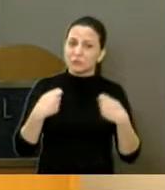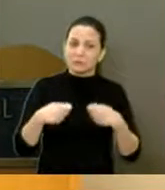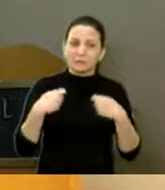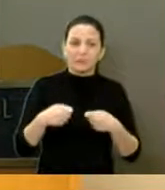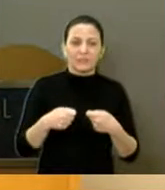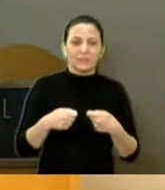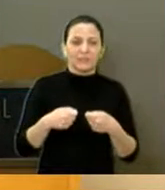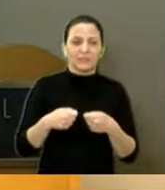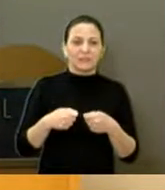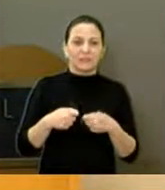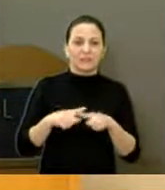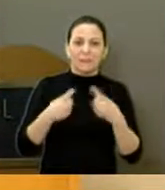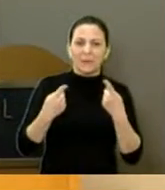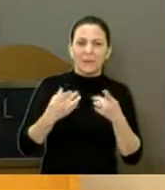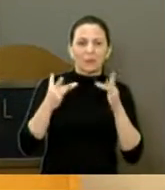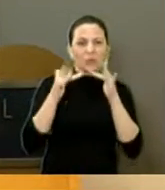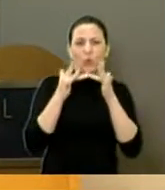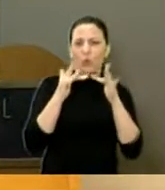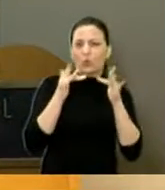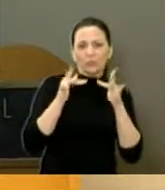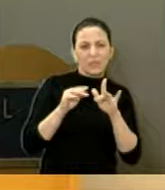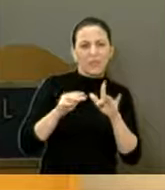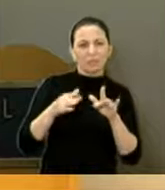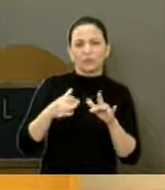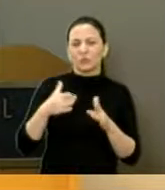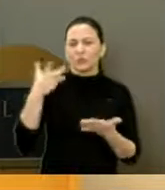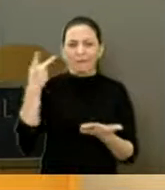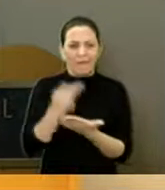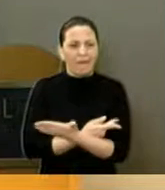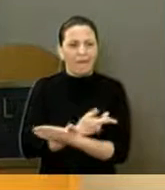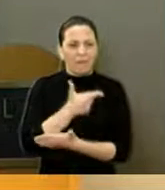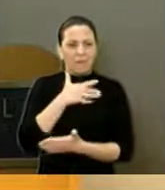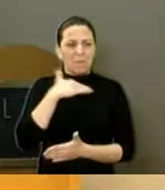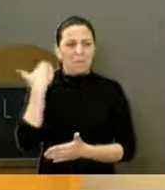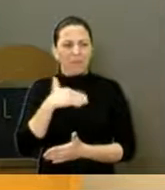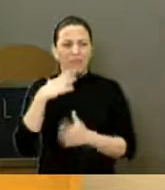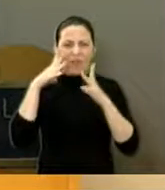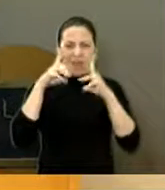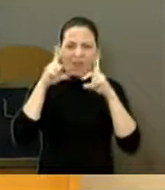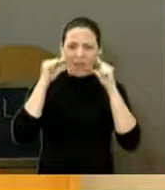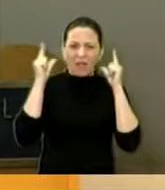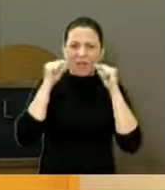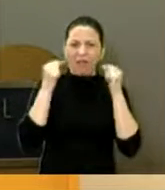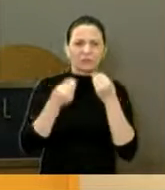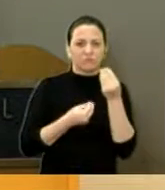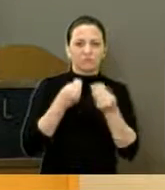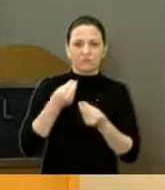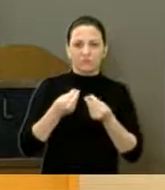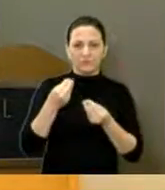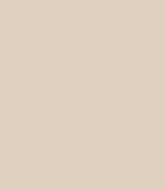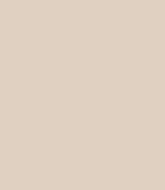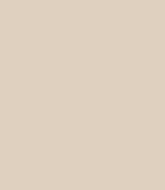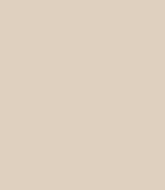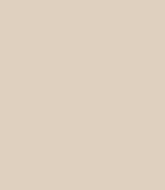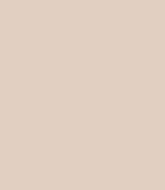contato, nada, mas não está certo matar o animal aí sem necessidade nenhuma, tá? Muito obrigado a todos.